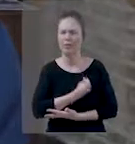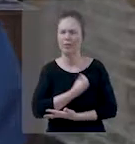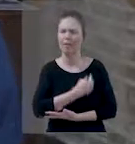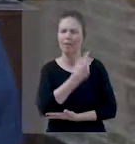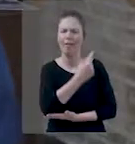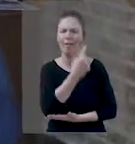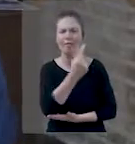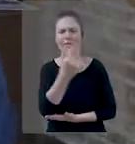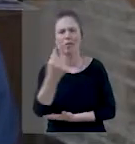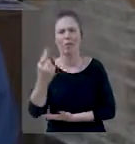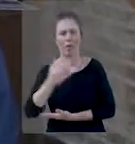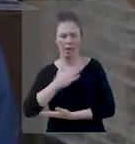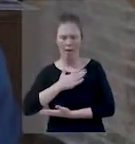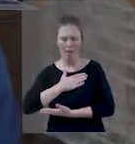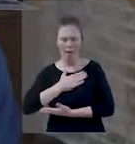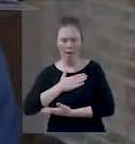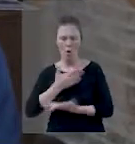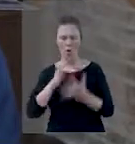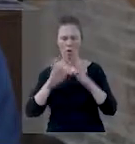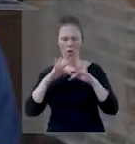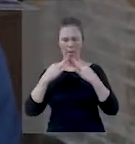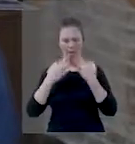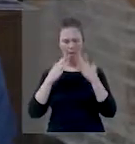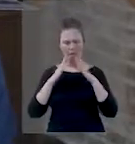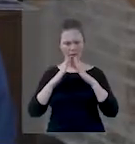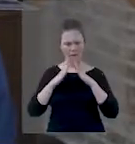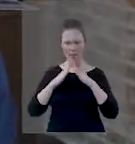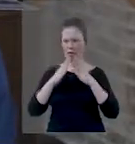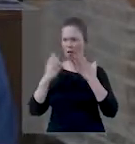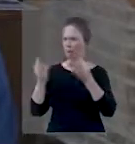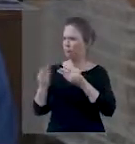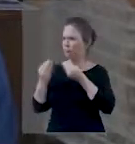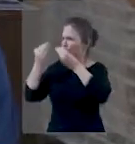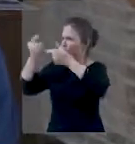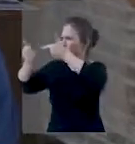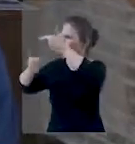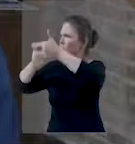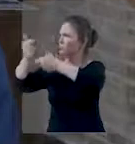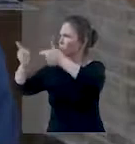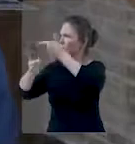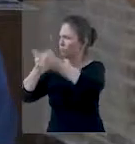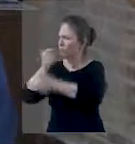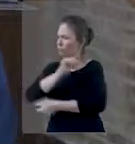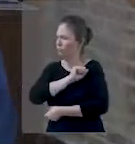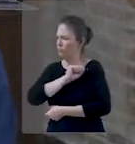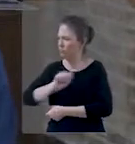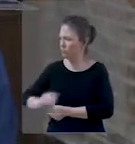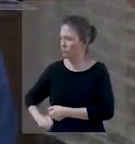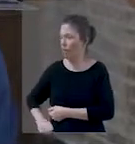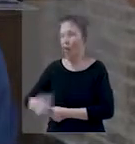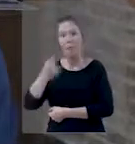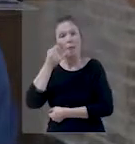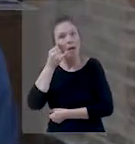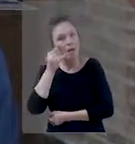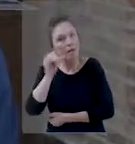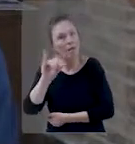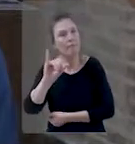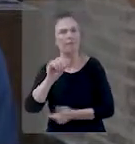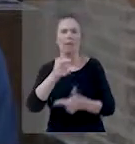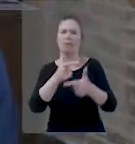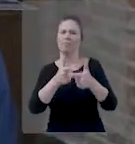marcado na vida de cada um de nós. Eu e a minha casa serviremos ao Senhor. Para evitar todas as